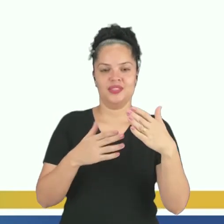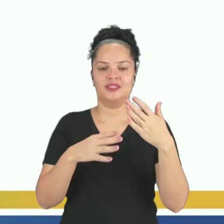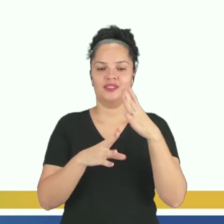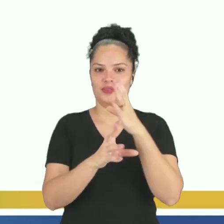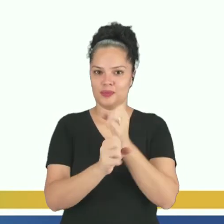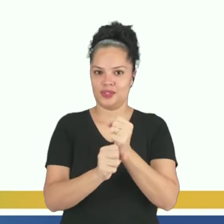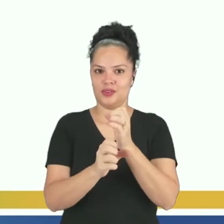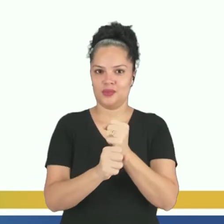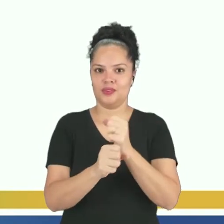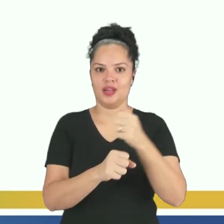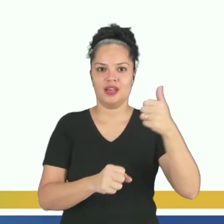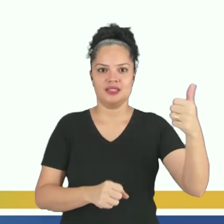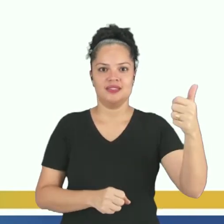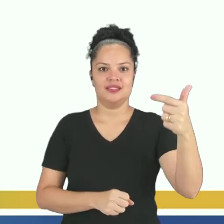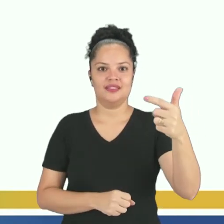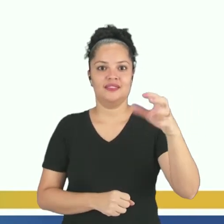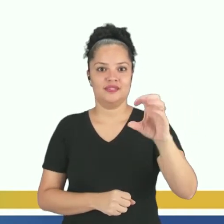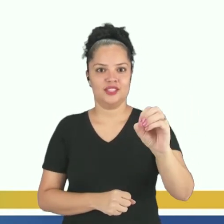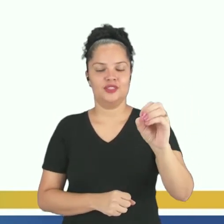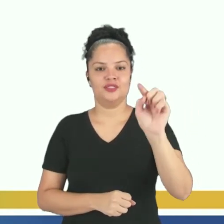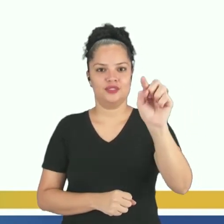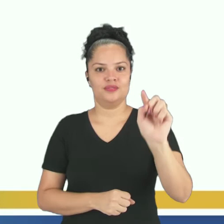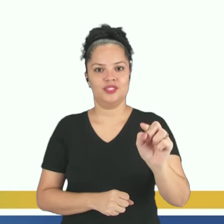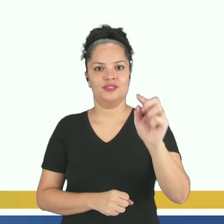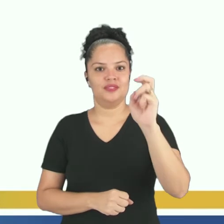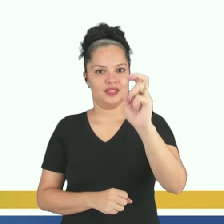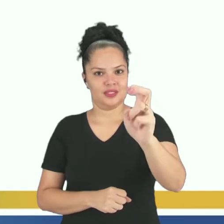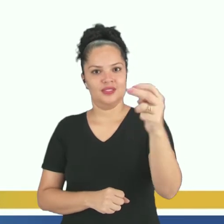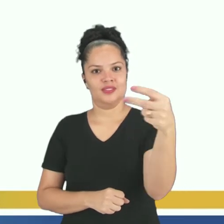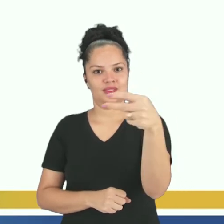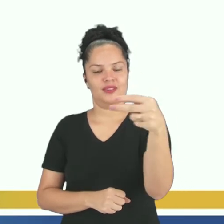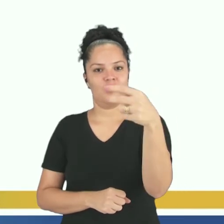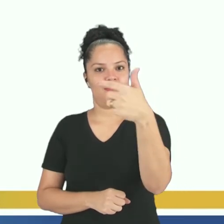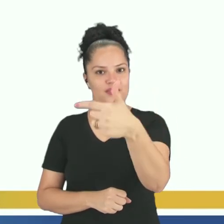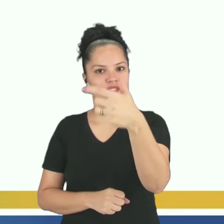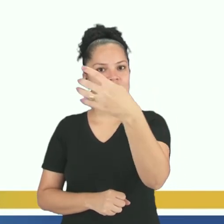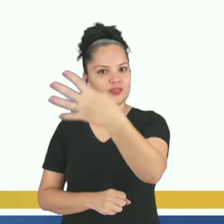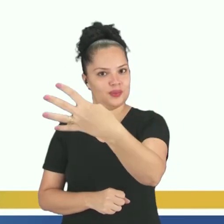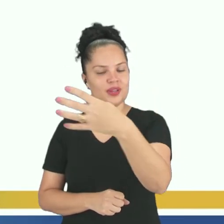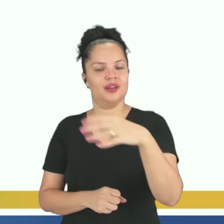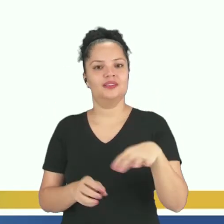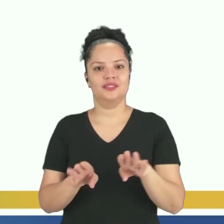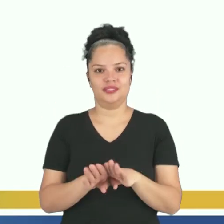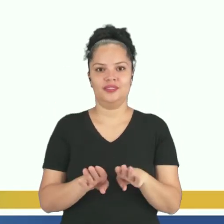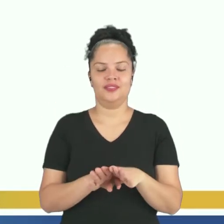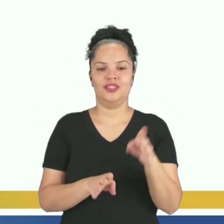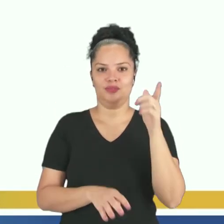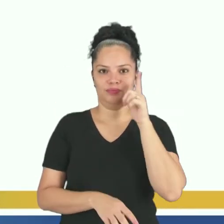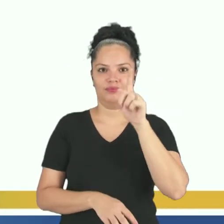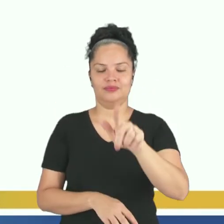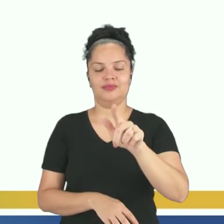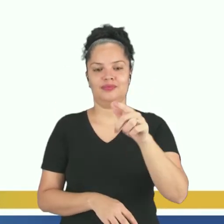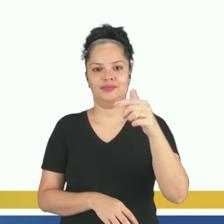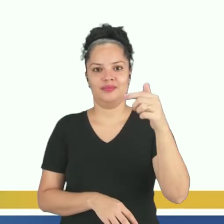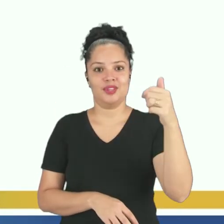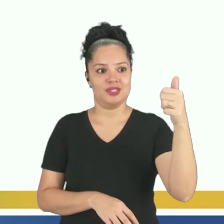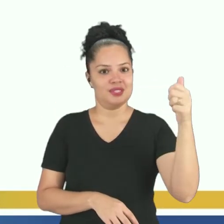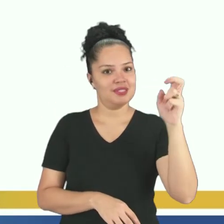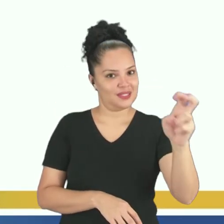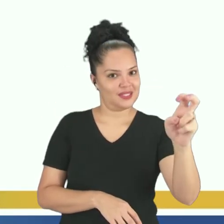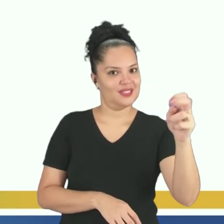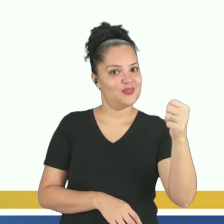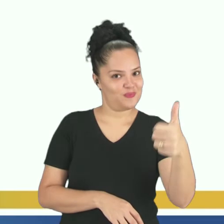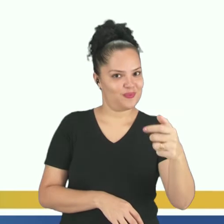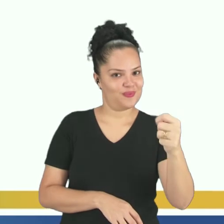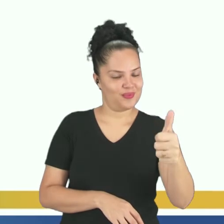dividindo 120 para 5, que daria 24, ou seja, o Emmanuel contou 24 vezes 5 moedinhas e em